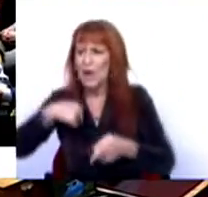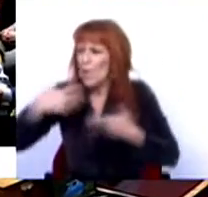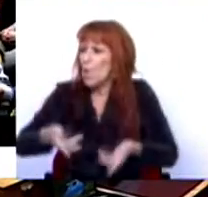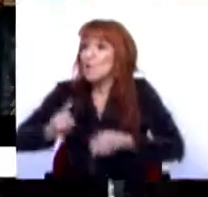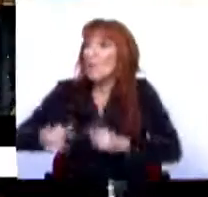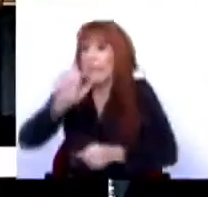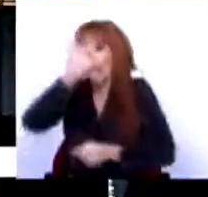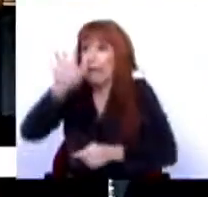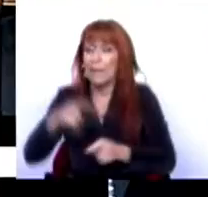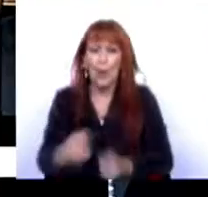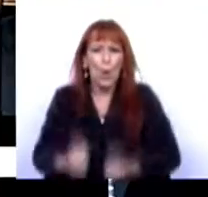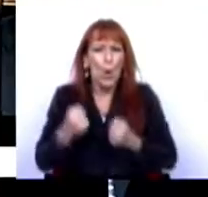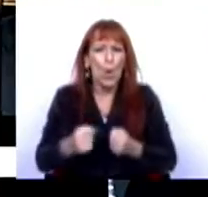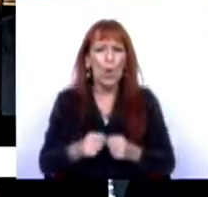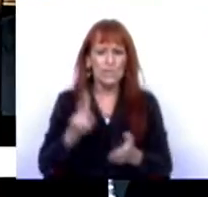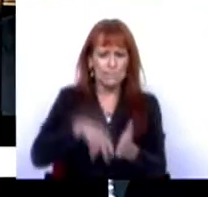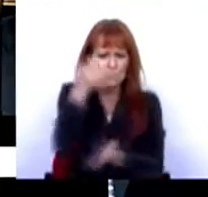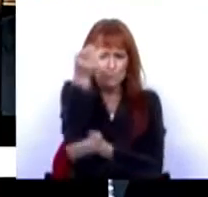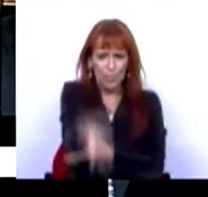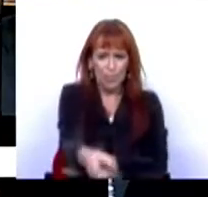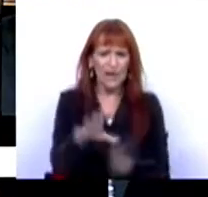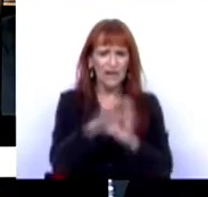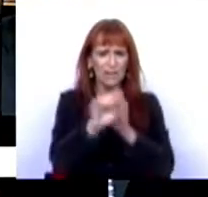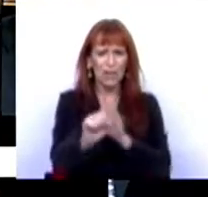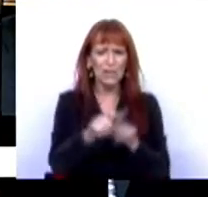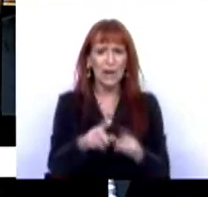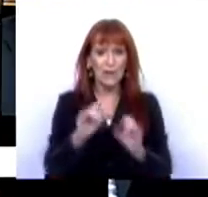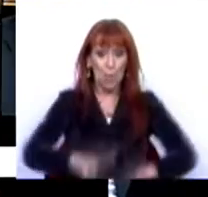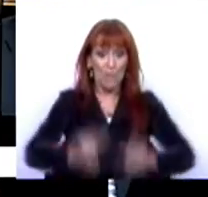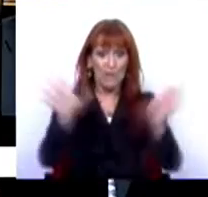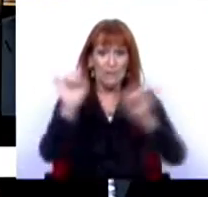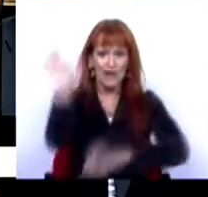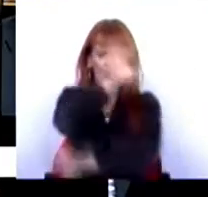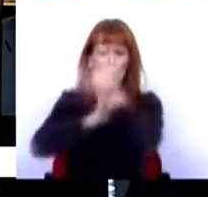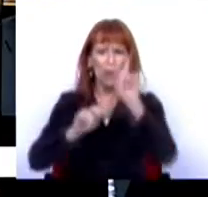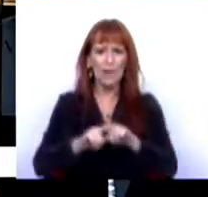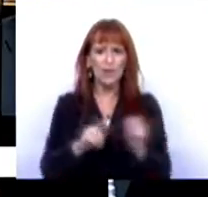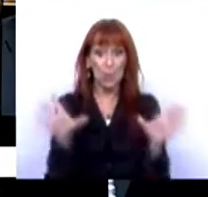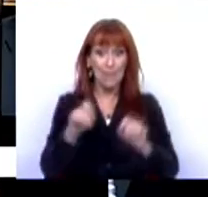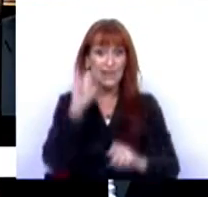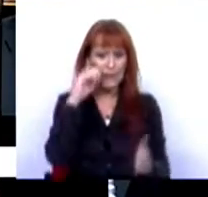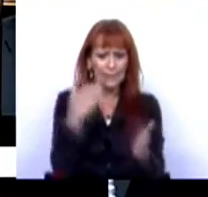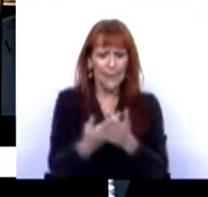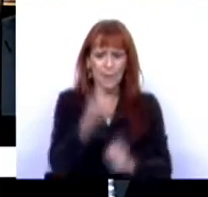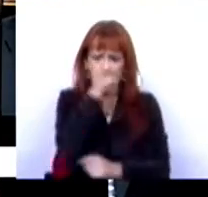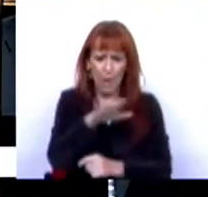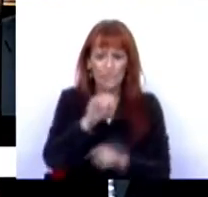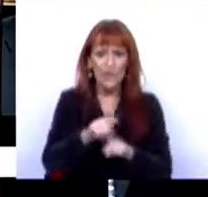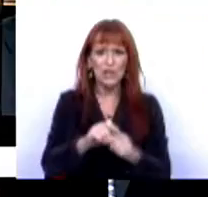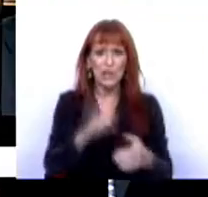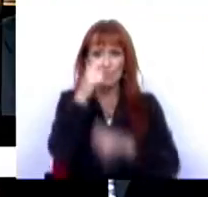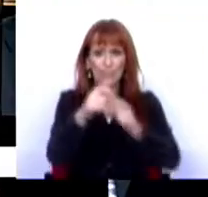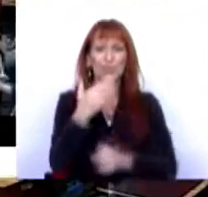hoje, para conseguirem derrubar um decreto que é dos mais avançados da Europa, um dos que mais garante o ambiente e as